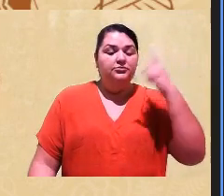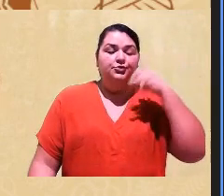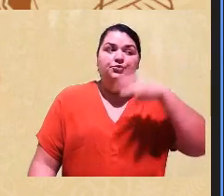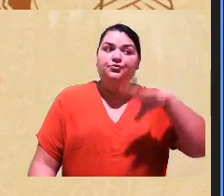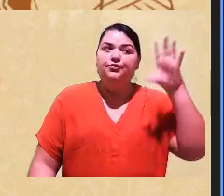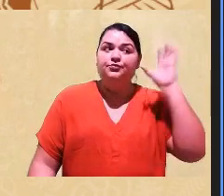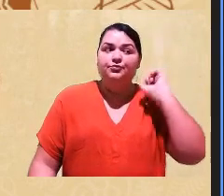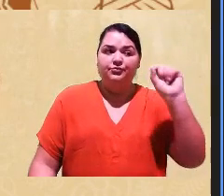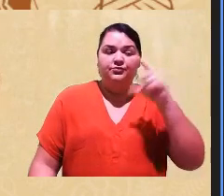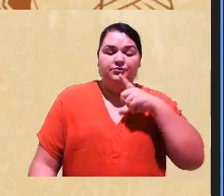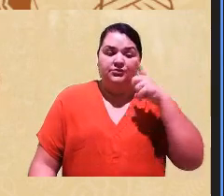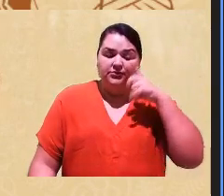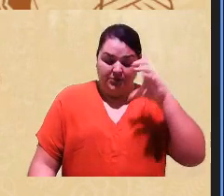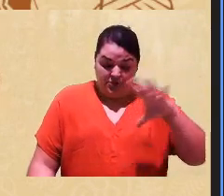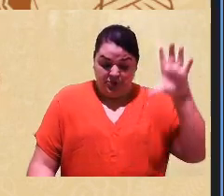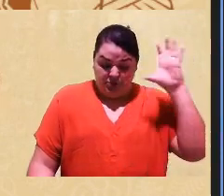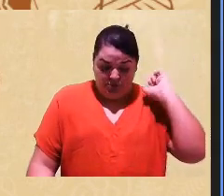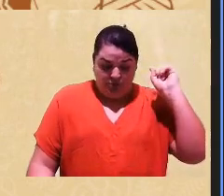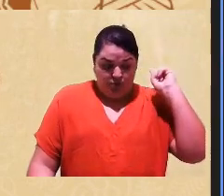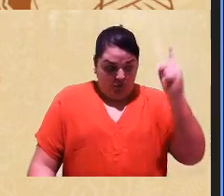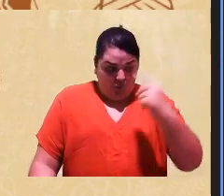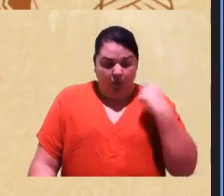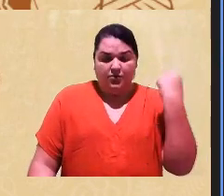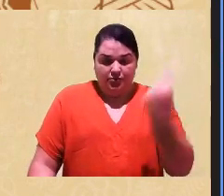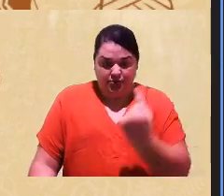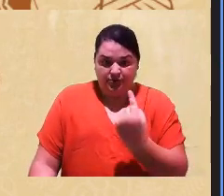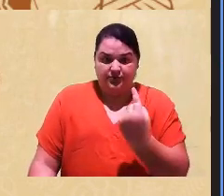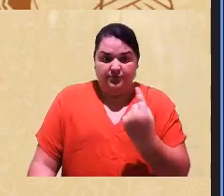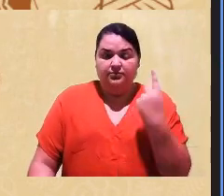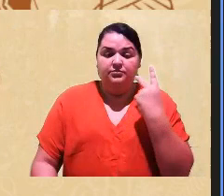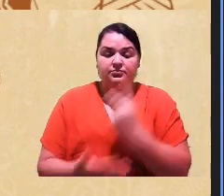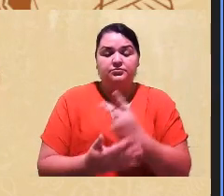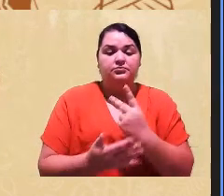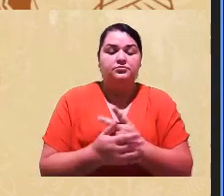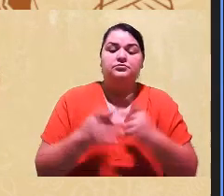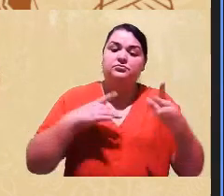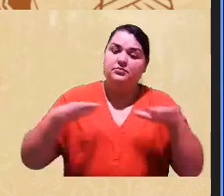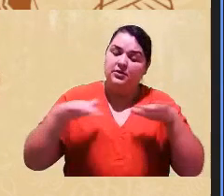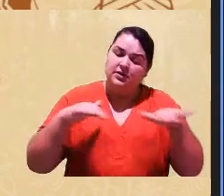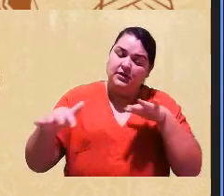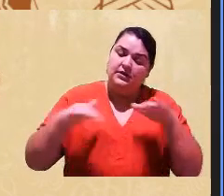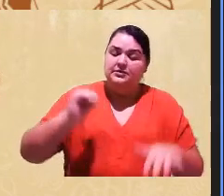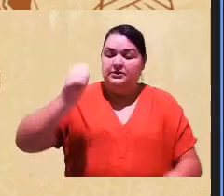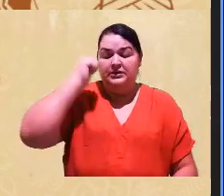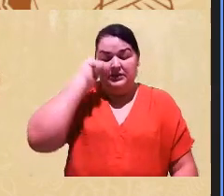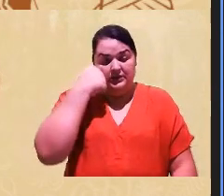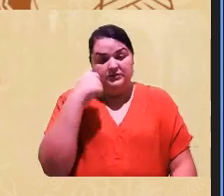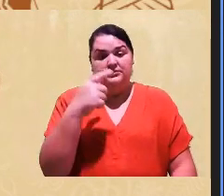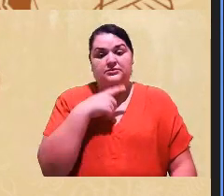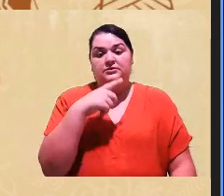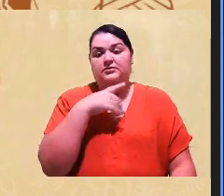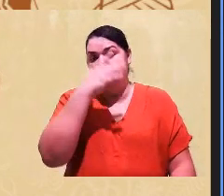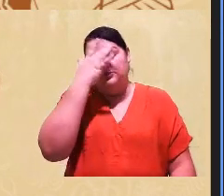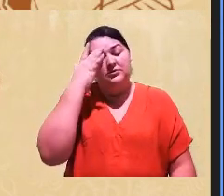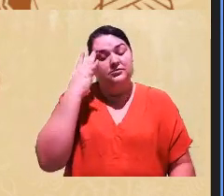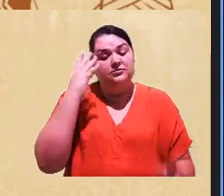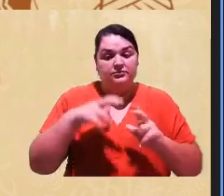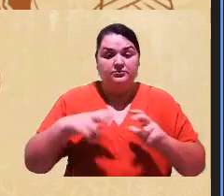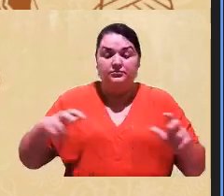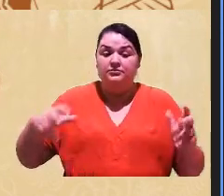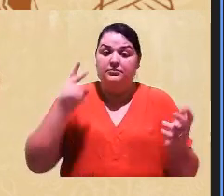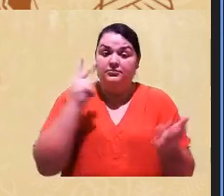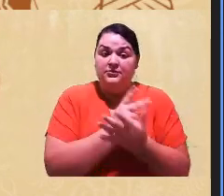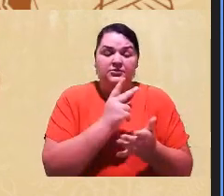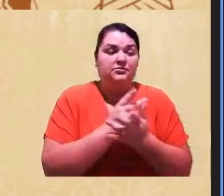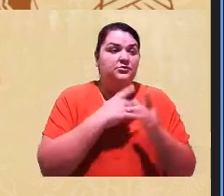foi essa escuta coletiva, com membros do movimento negro, com pessoas que passam na banca, com os próprios cotistas que